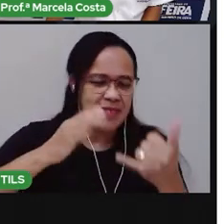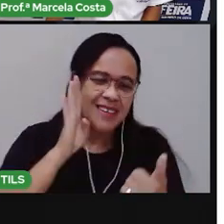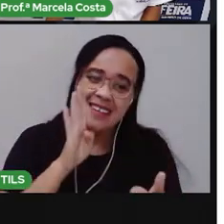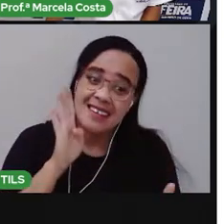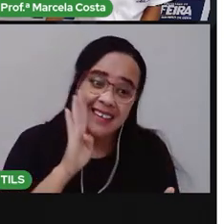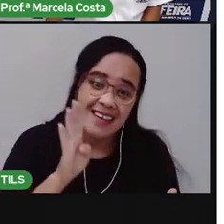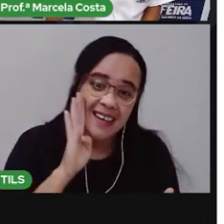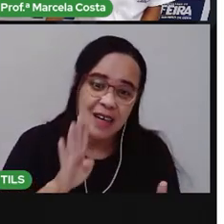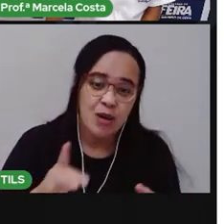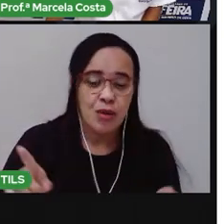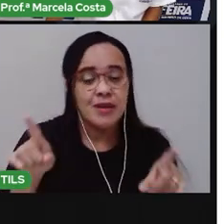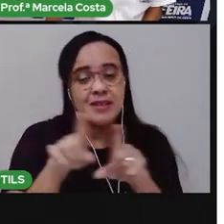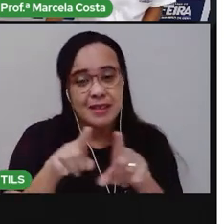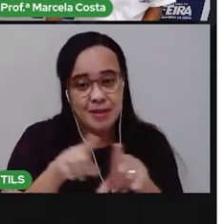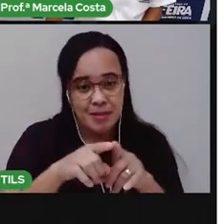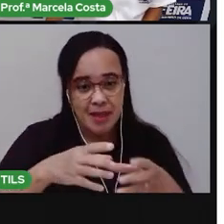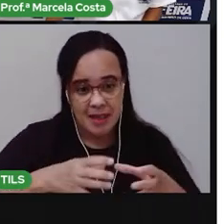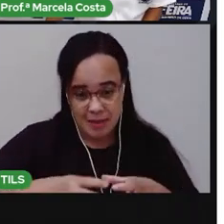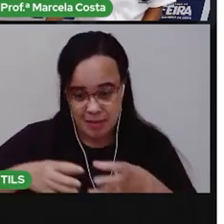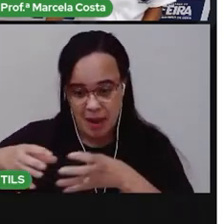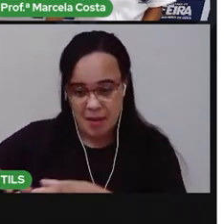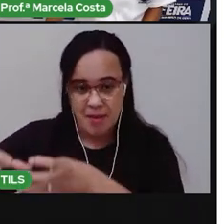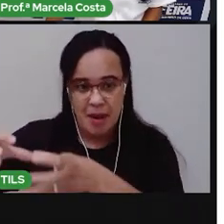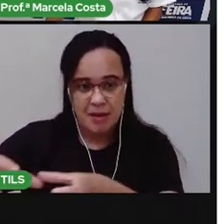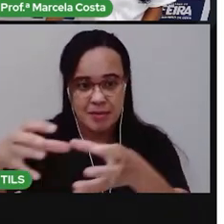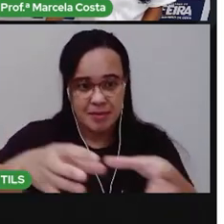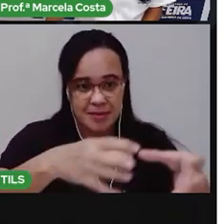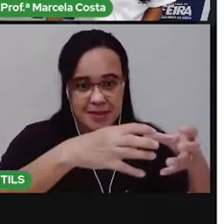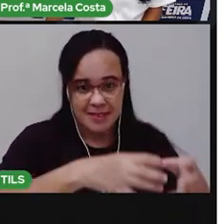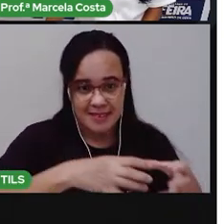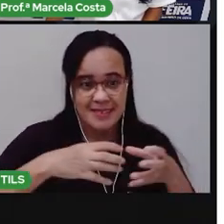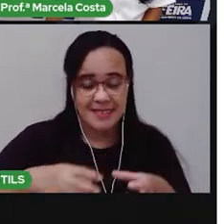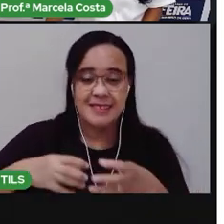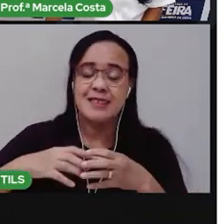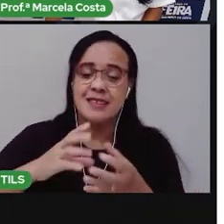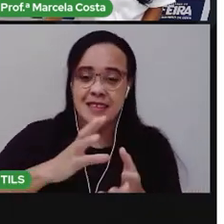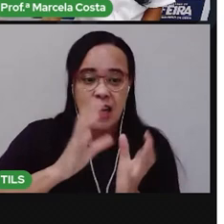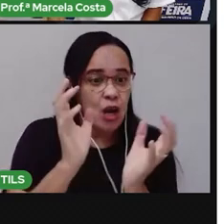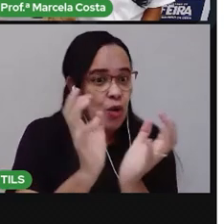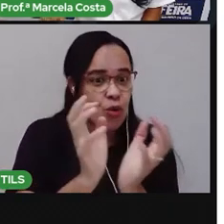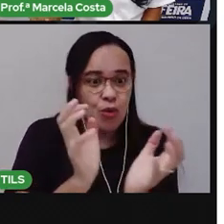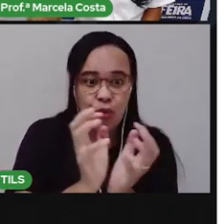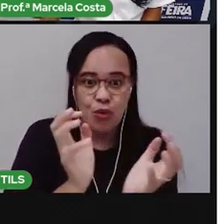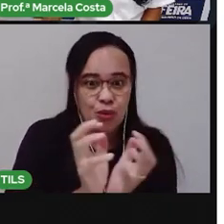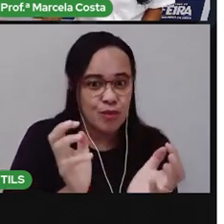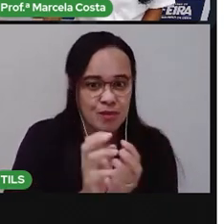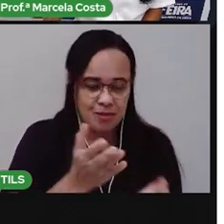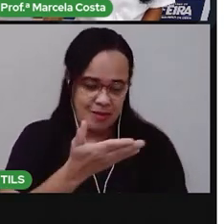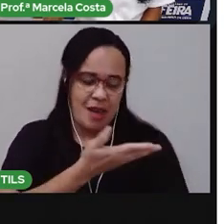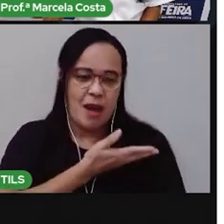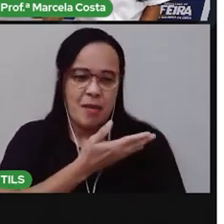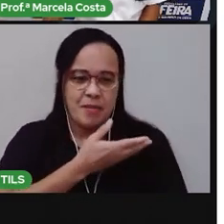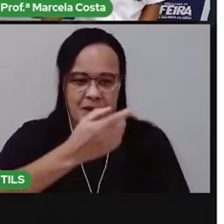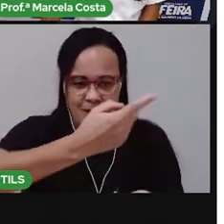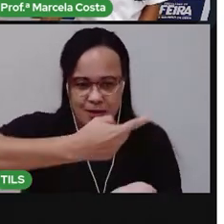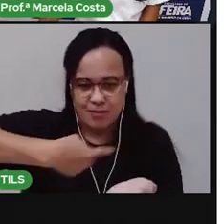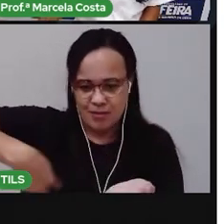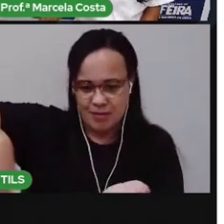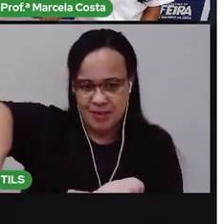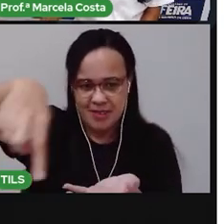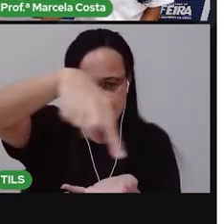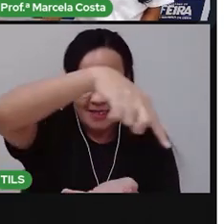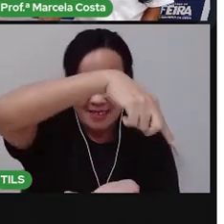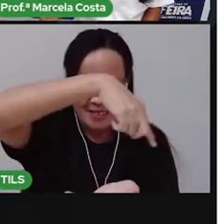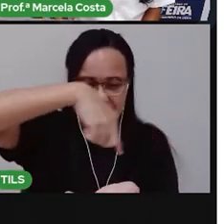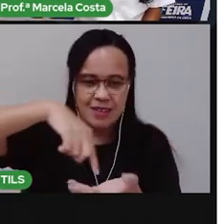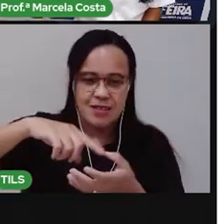Corre com o tia. Também é uma brincadeira coletiva, onde você forma um círculo com seus colegas e vai cantando aquela